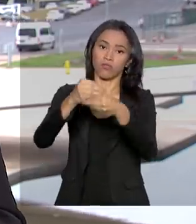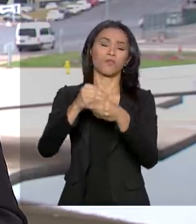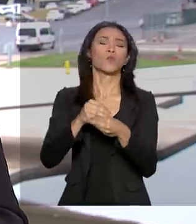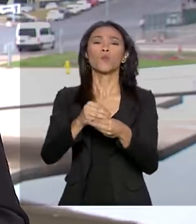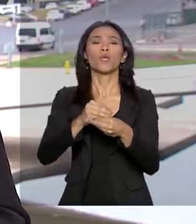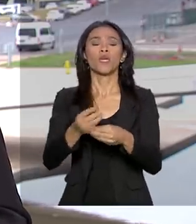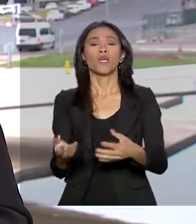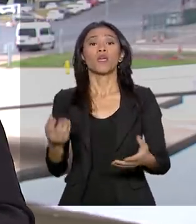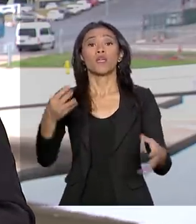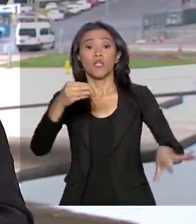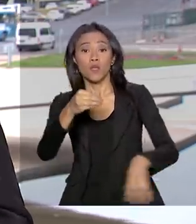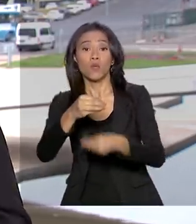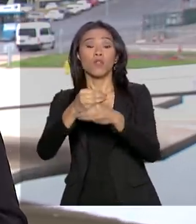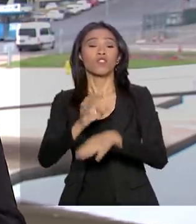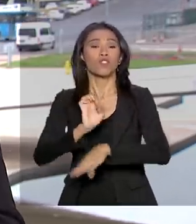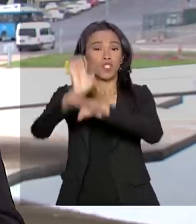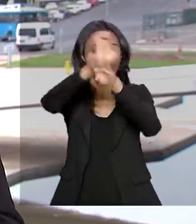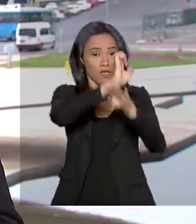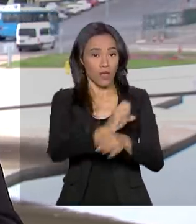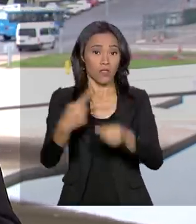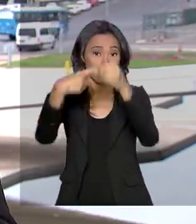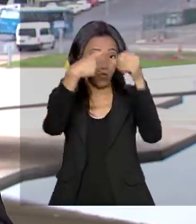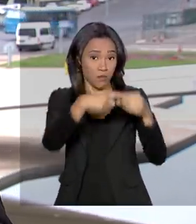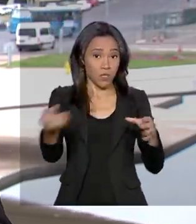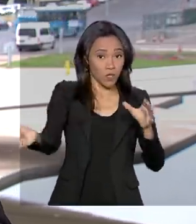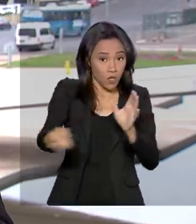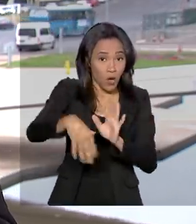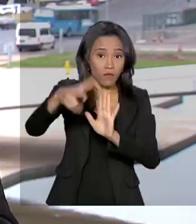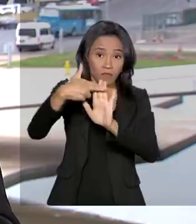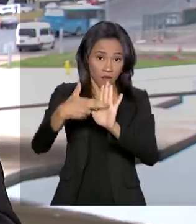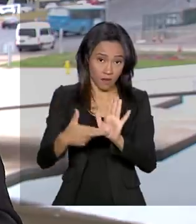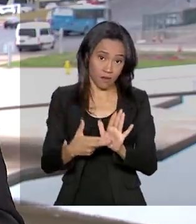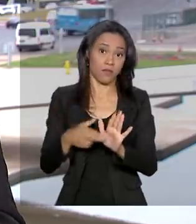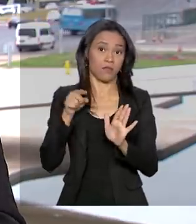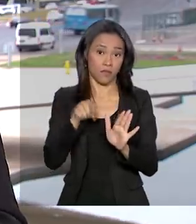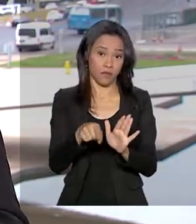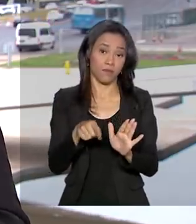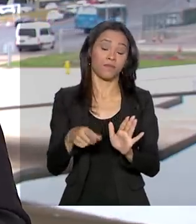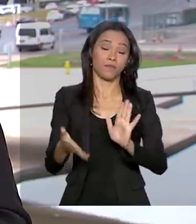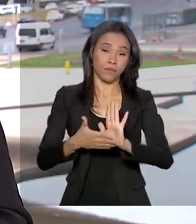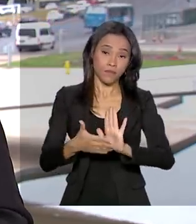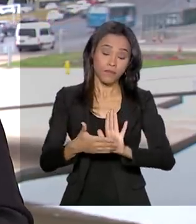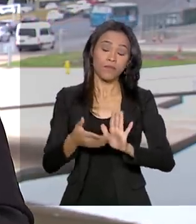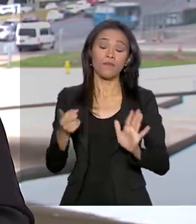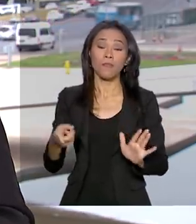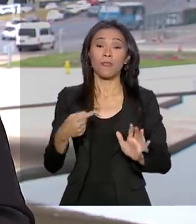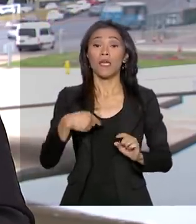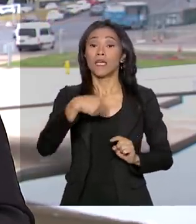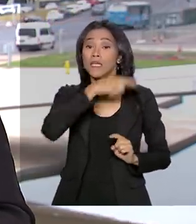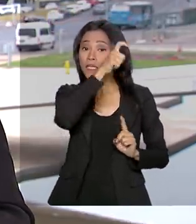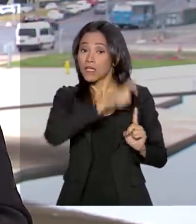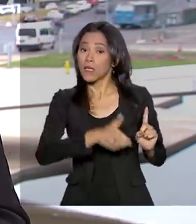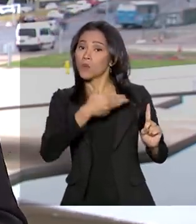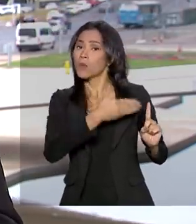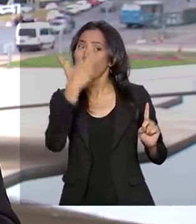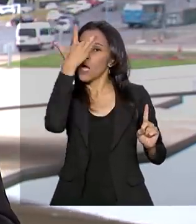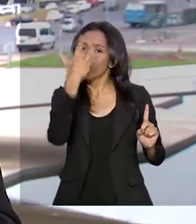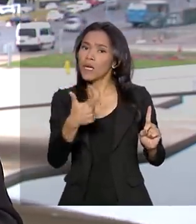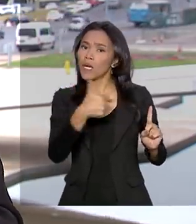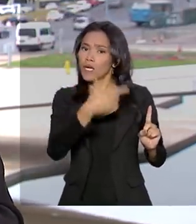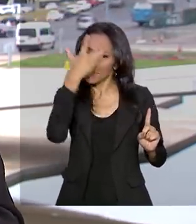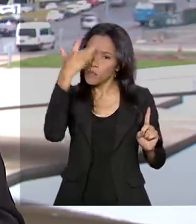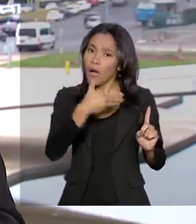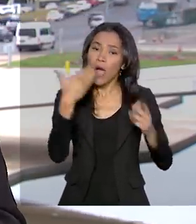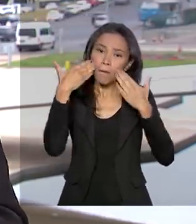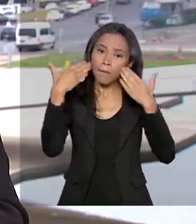de estádios e municípios nas regras da nova Previdência. A expectativa é que o senador Tasso Gereissati apresente amanhã seu parecer